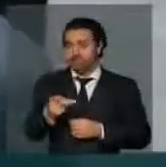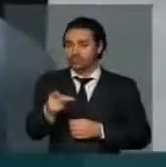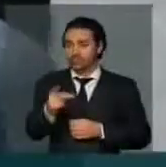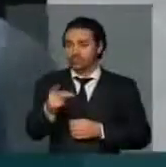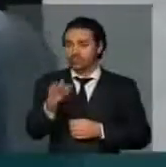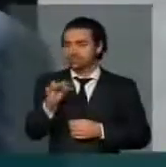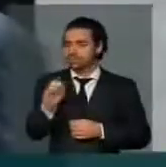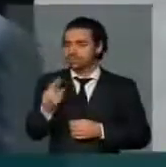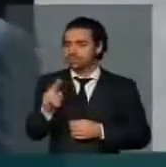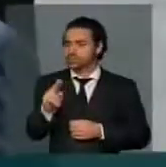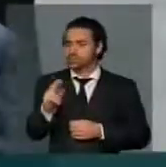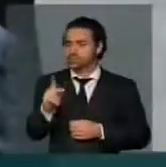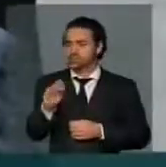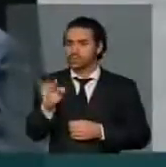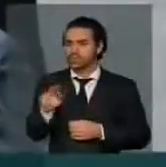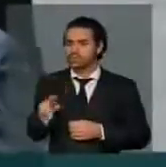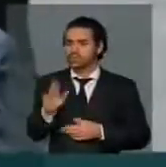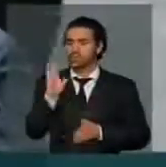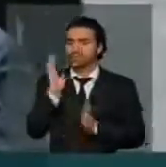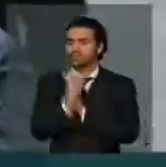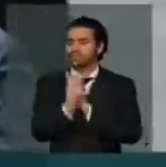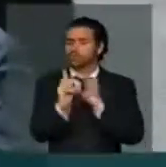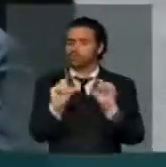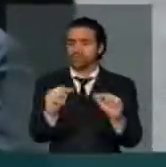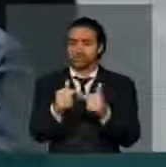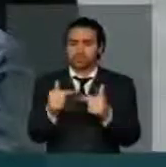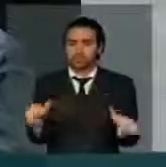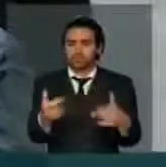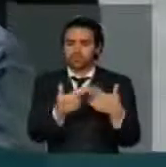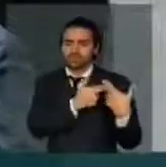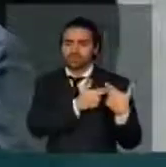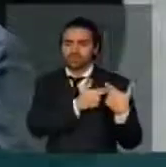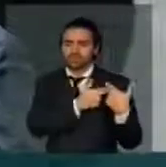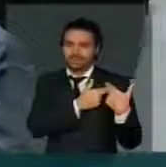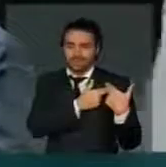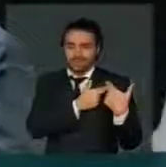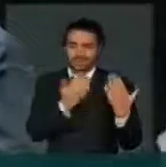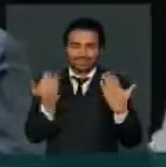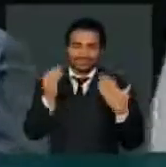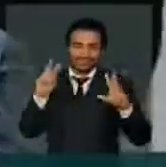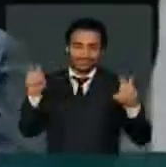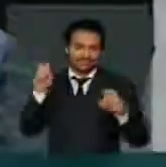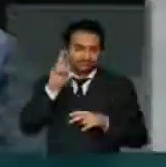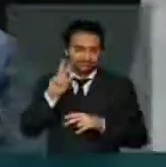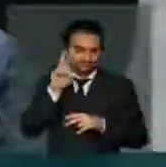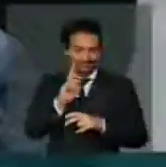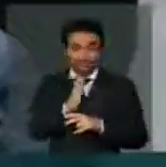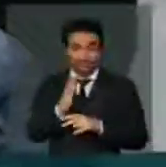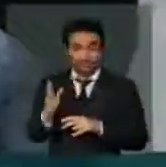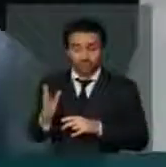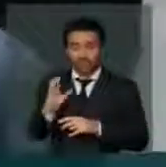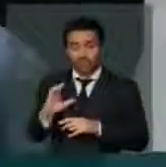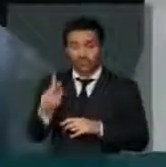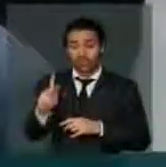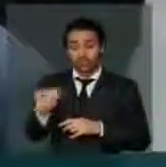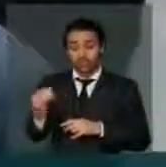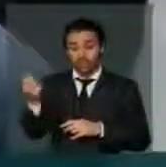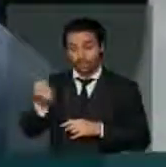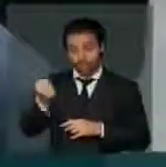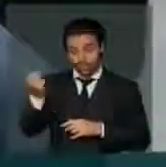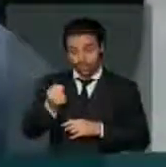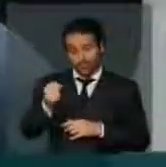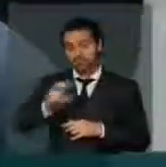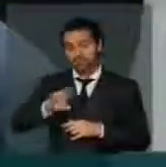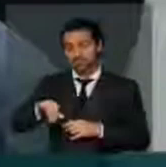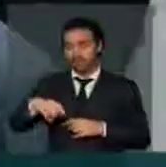que tatu, o tatu fugiu, não tem responsabilidade. O fundo, a CPI dos fundos de pensão, sem dúvida, vai